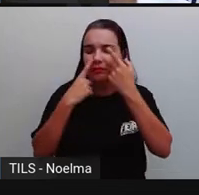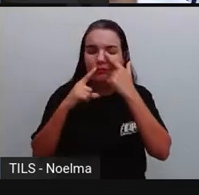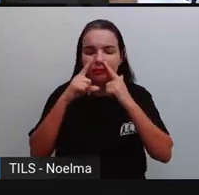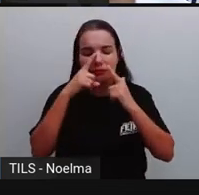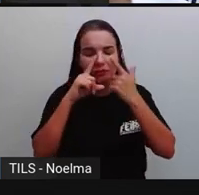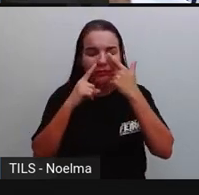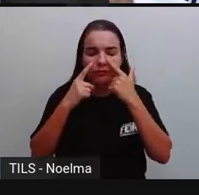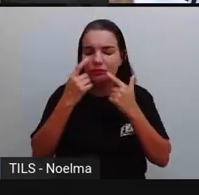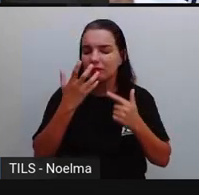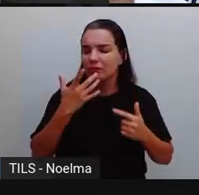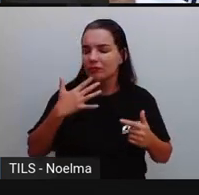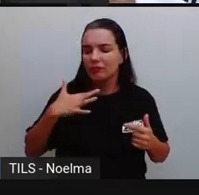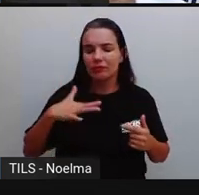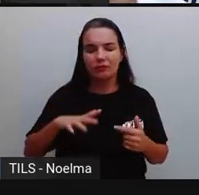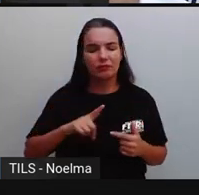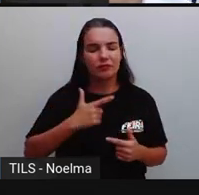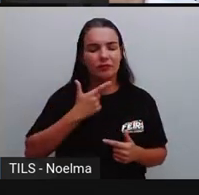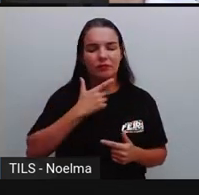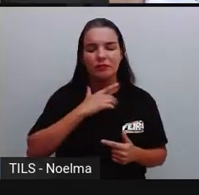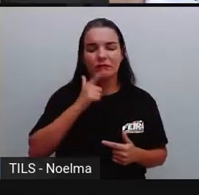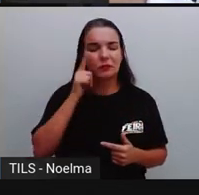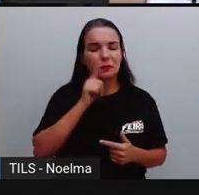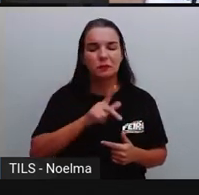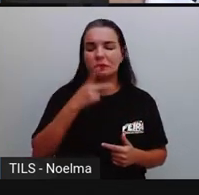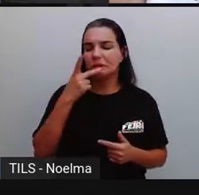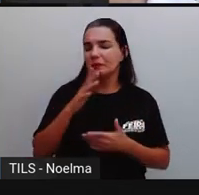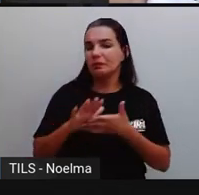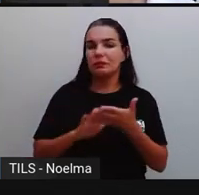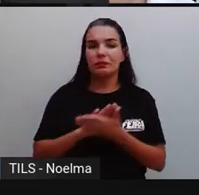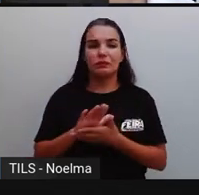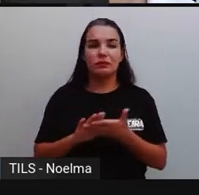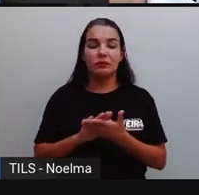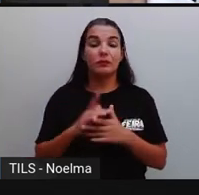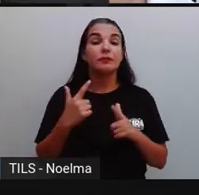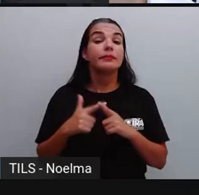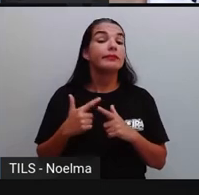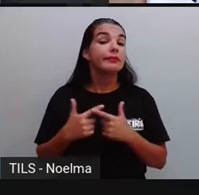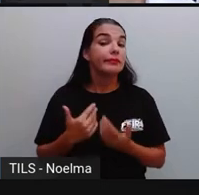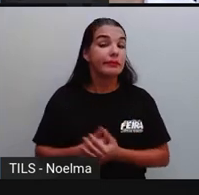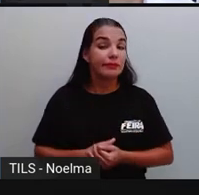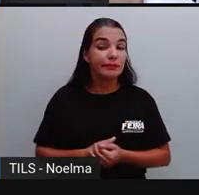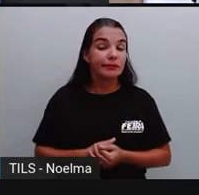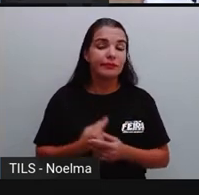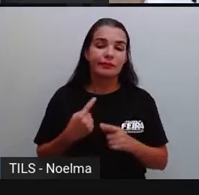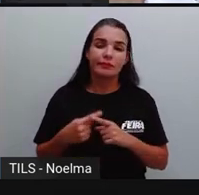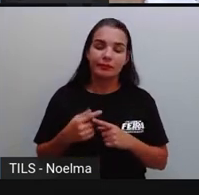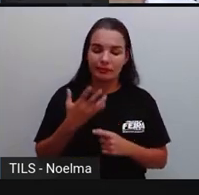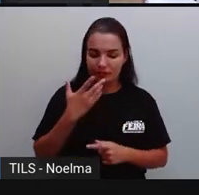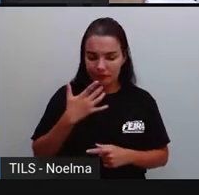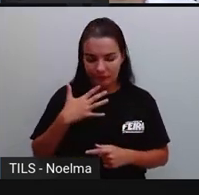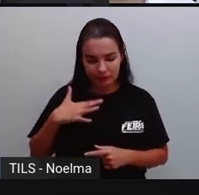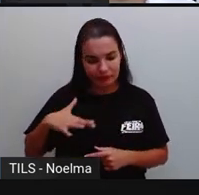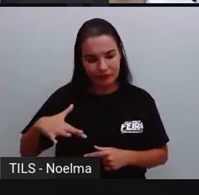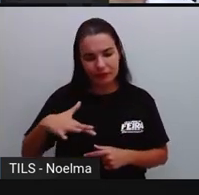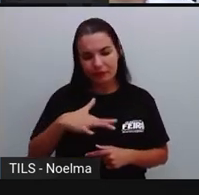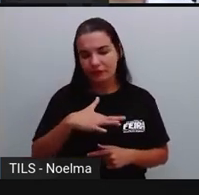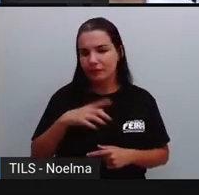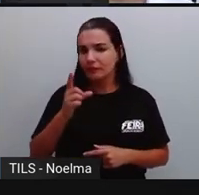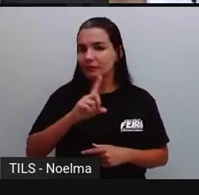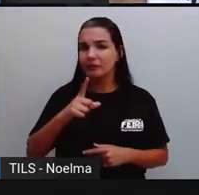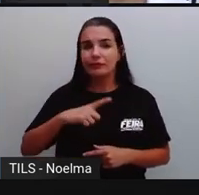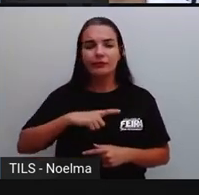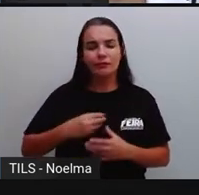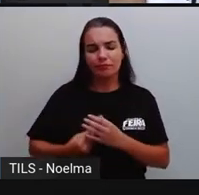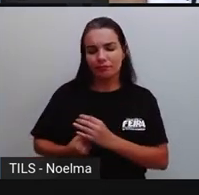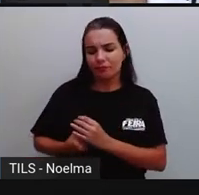as crianças não conseguiram falar. Por que, Proc, elas não conseguiam falar? Porque a criança, ela em si, ela